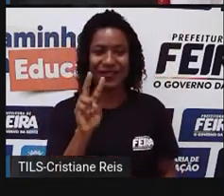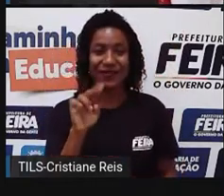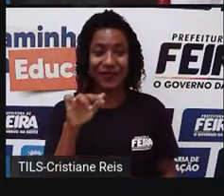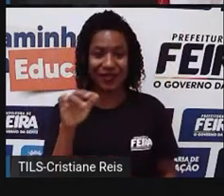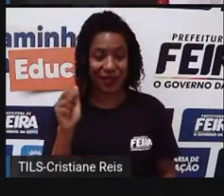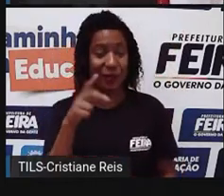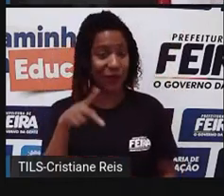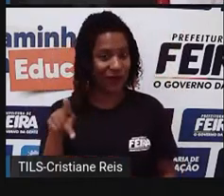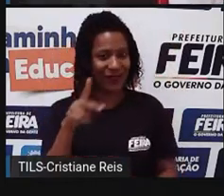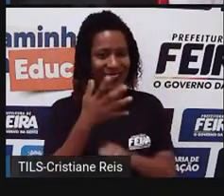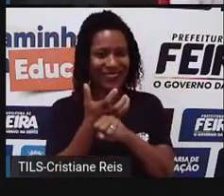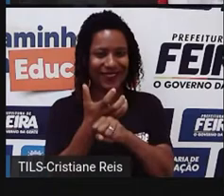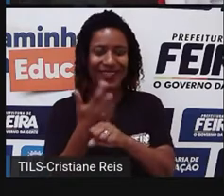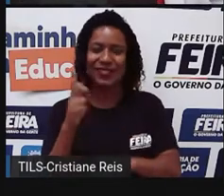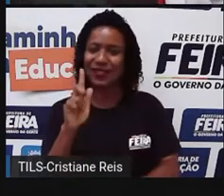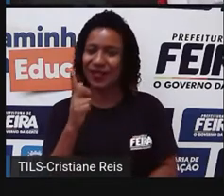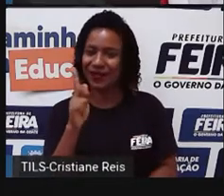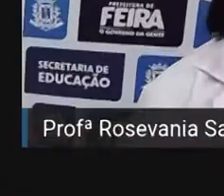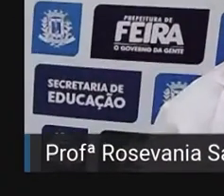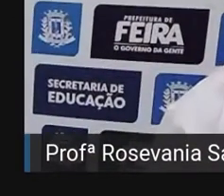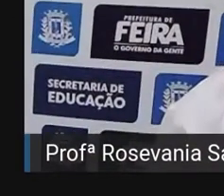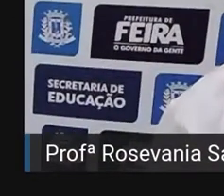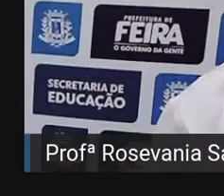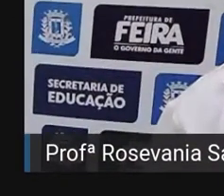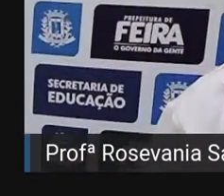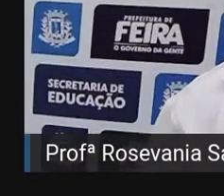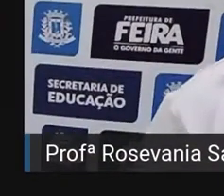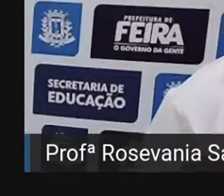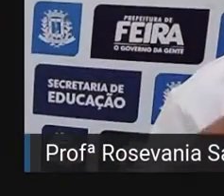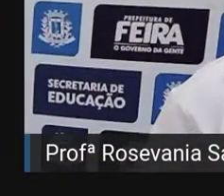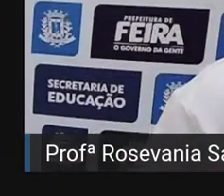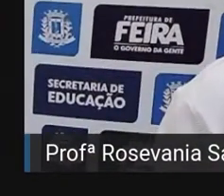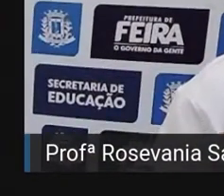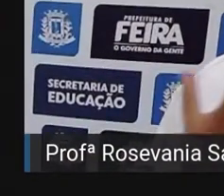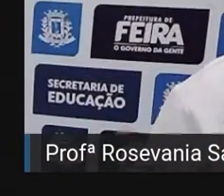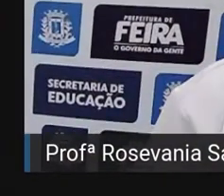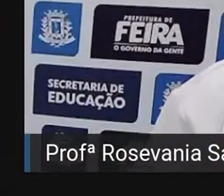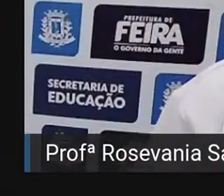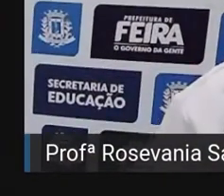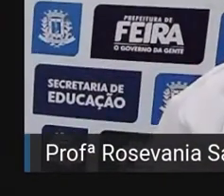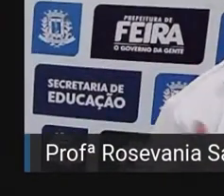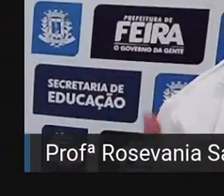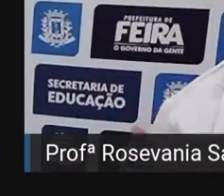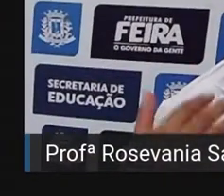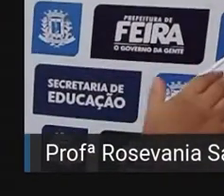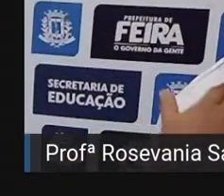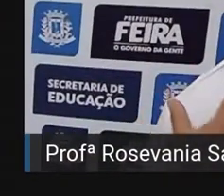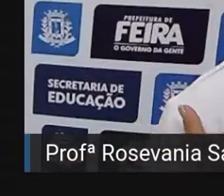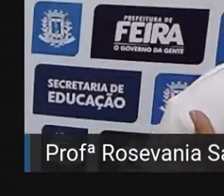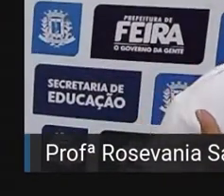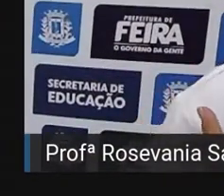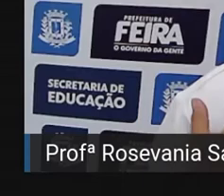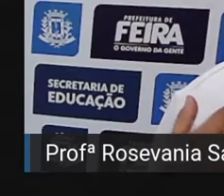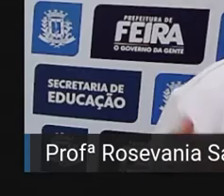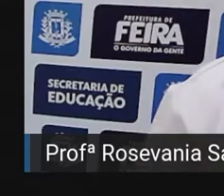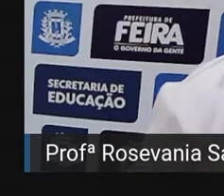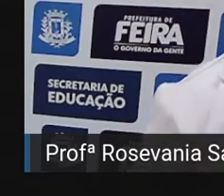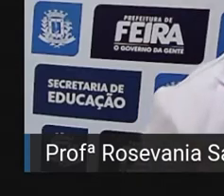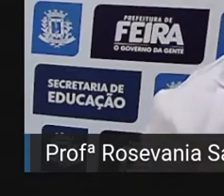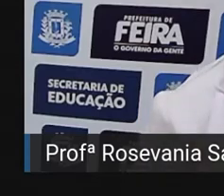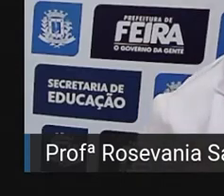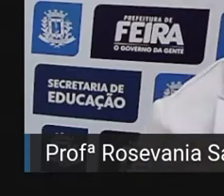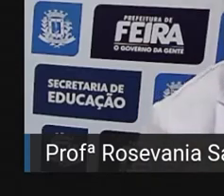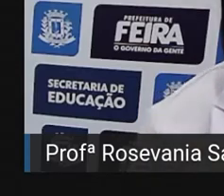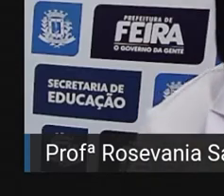de geografia, mas antes deixa eu me autodescrever. Eu sou uma mulher negra, de cabelos negros na altura do ombro,